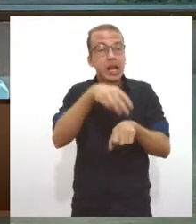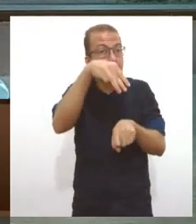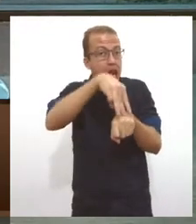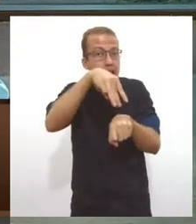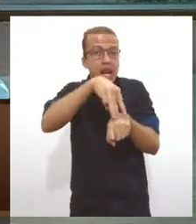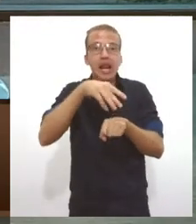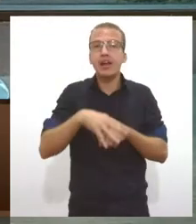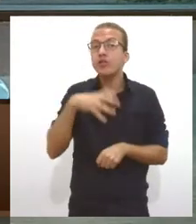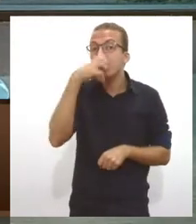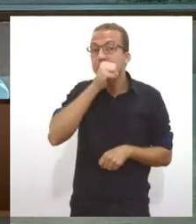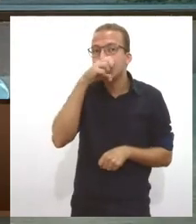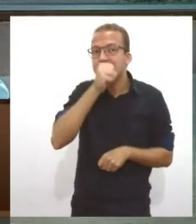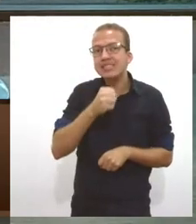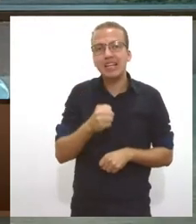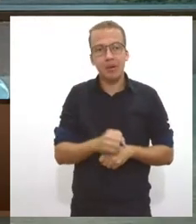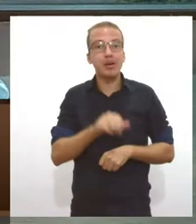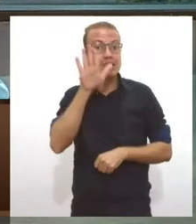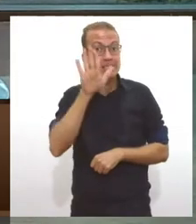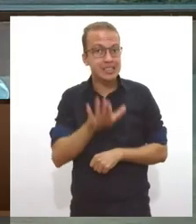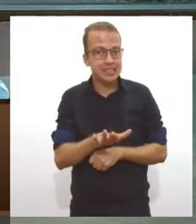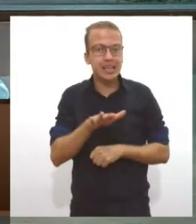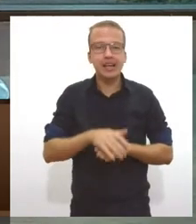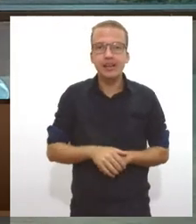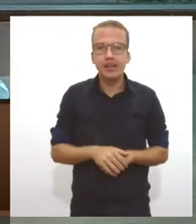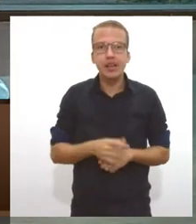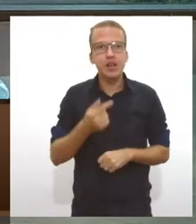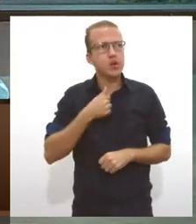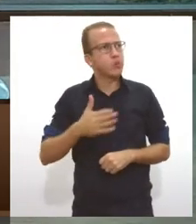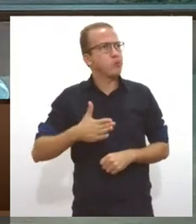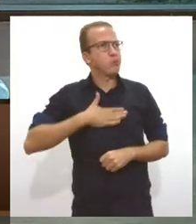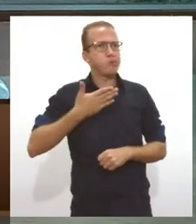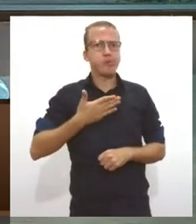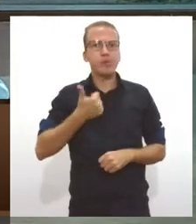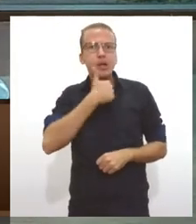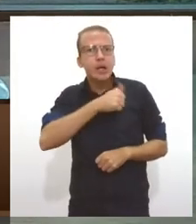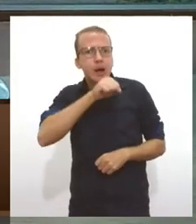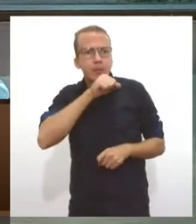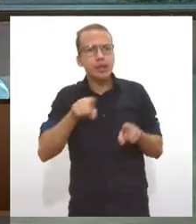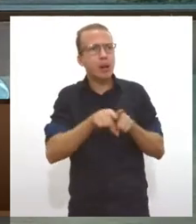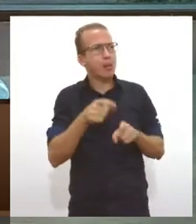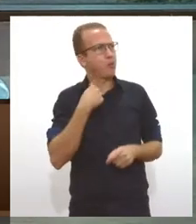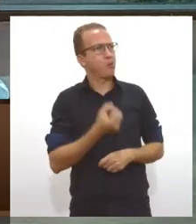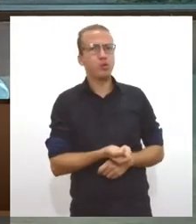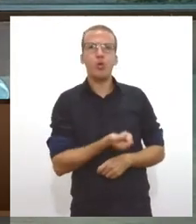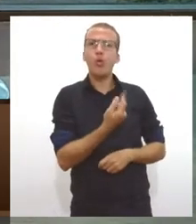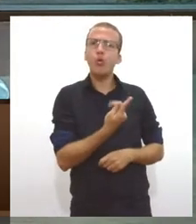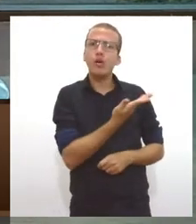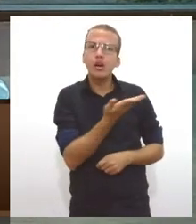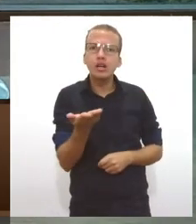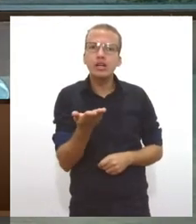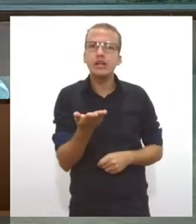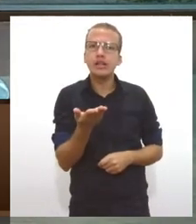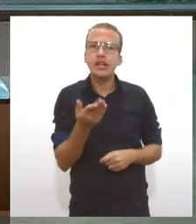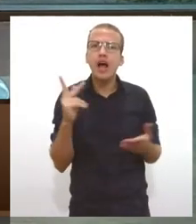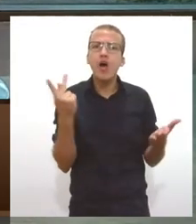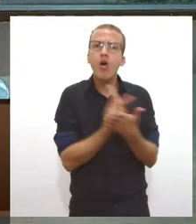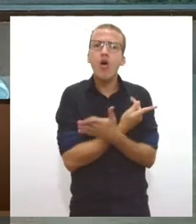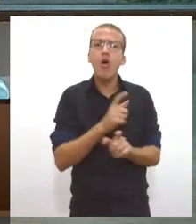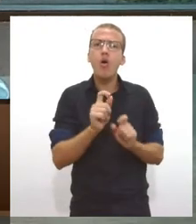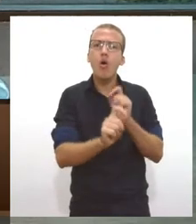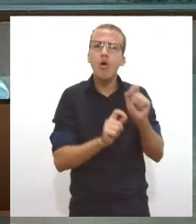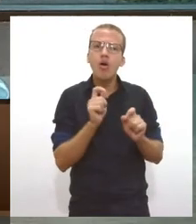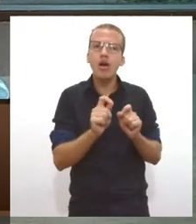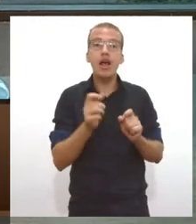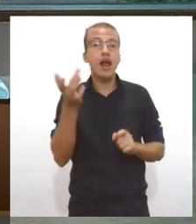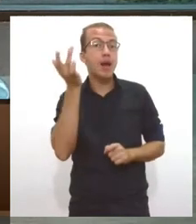sábado. Eu fiquei impressionada. Minha mãe, que tem saído muito pouco de casa, que é isso, meu Deus, que tanta gente, acontecendo alguma coisa, ela achou que estava acontecendo